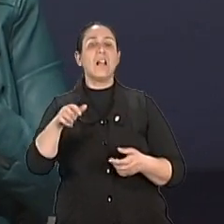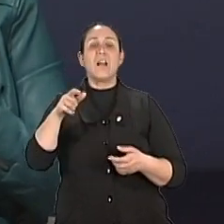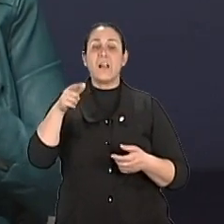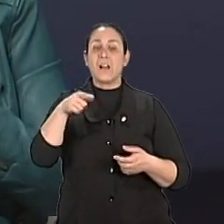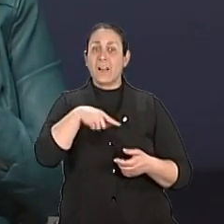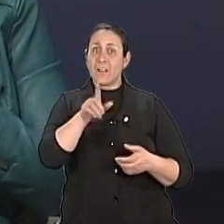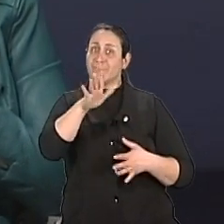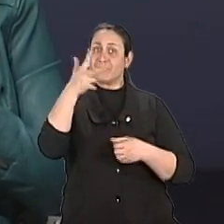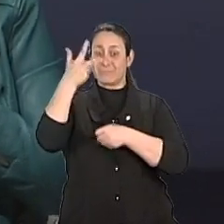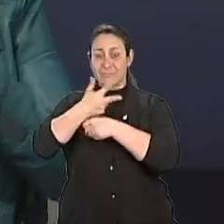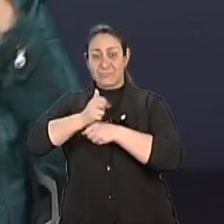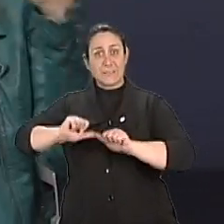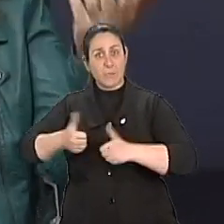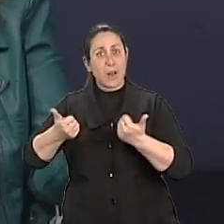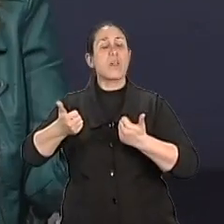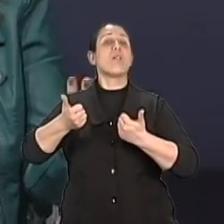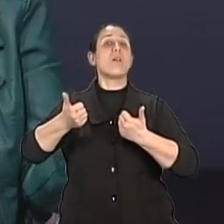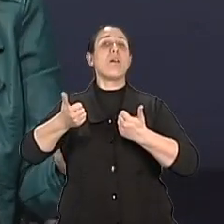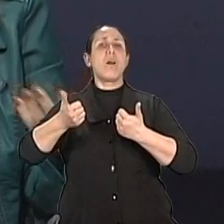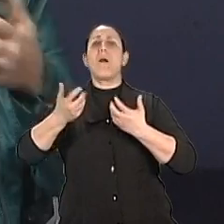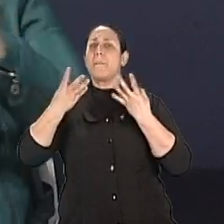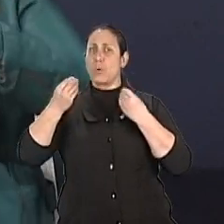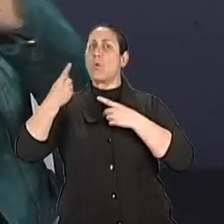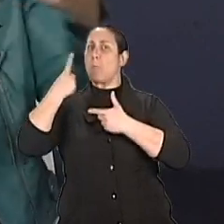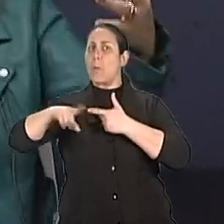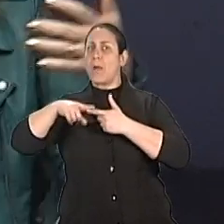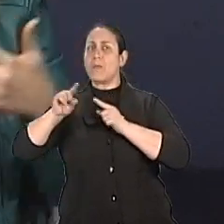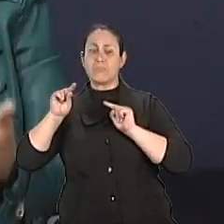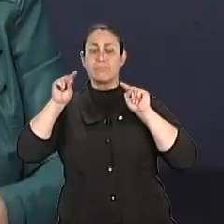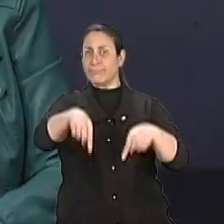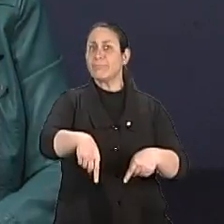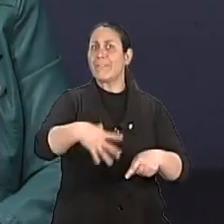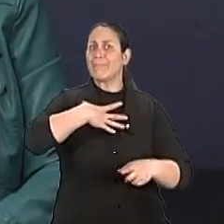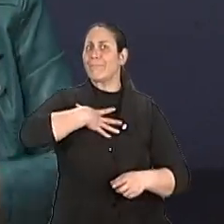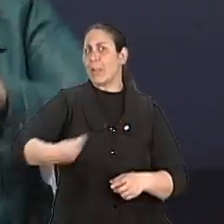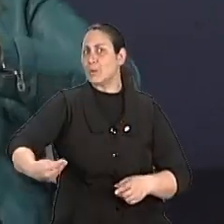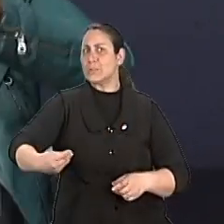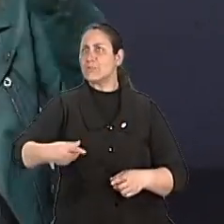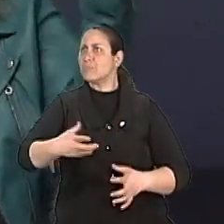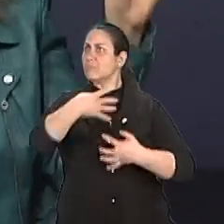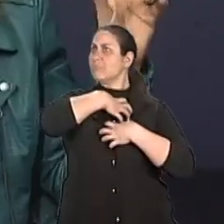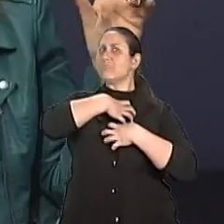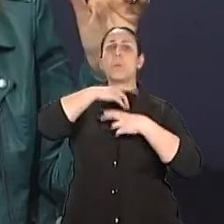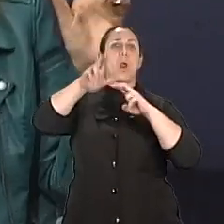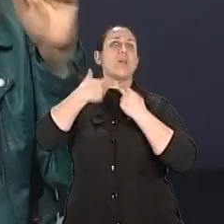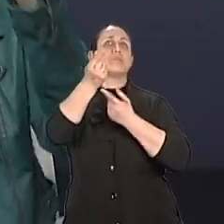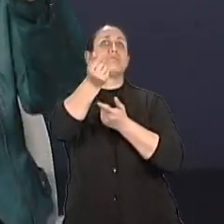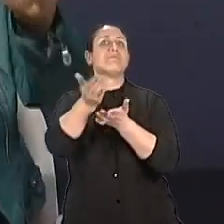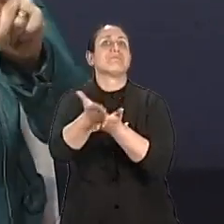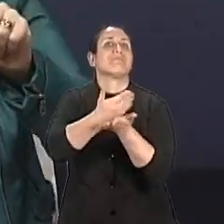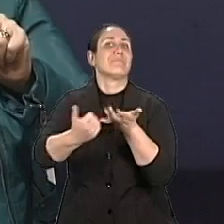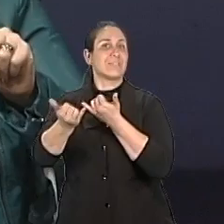na terceira idade acaba muitas vezes respingando e muito nesse sistema familiar como um todo, né? Essa família ampliada que eu digo.